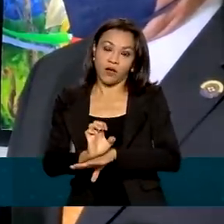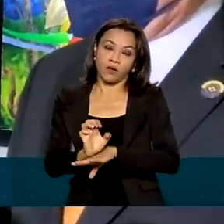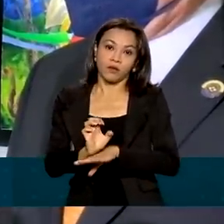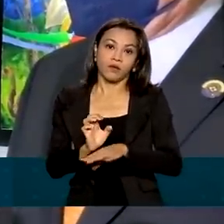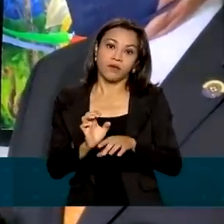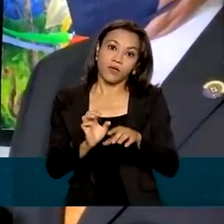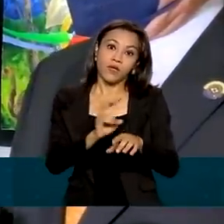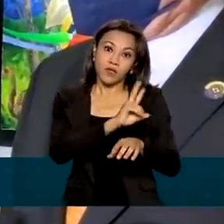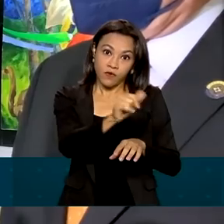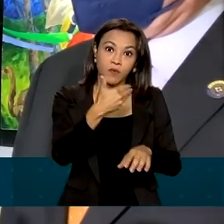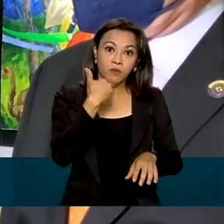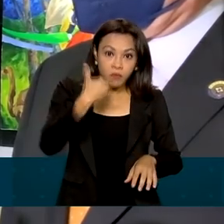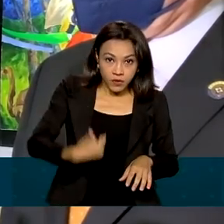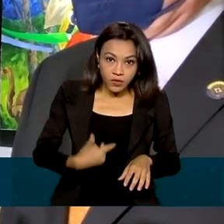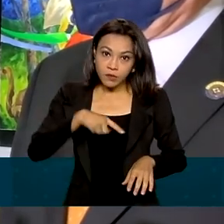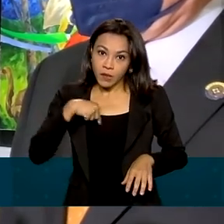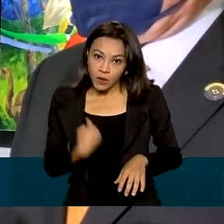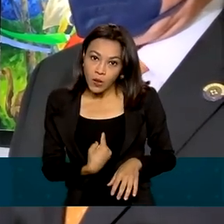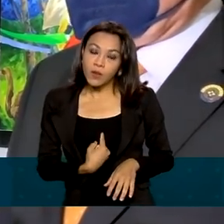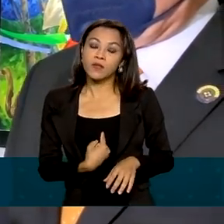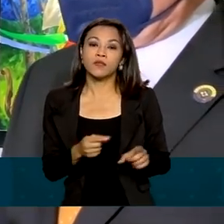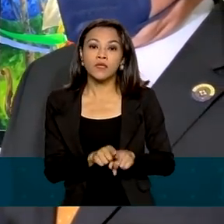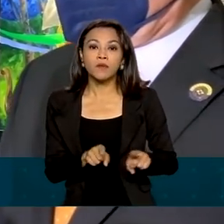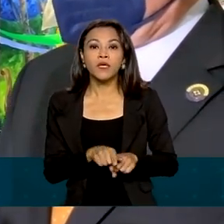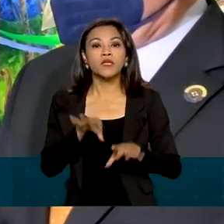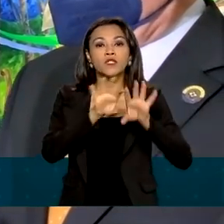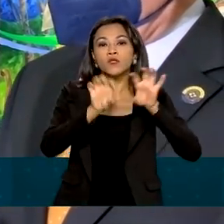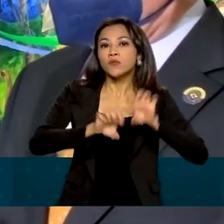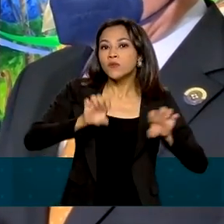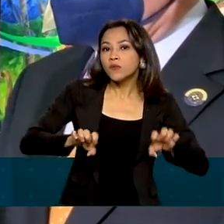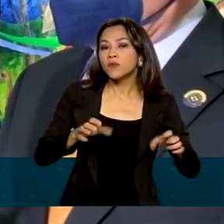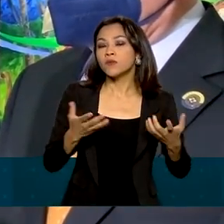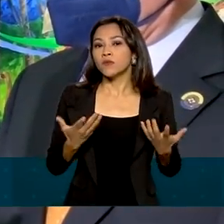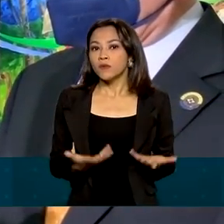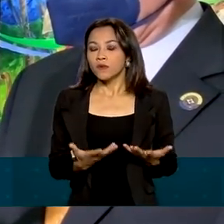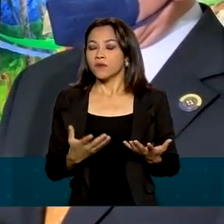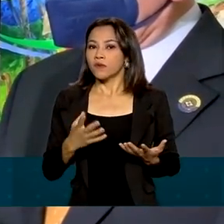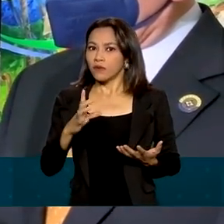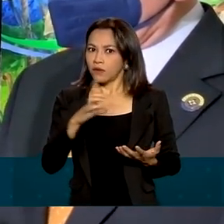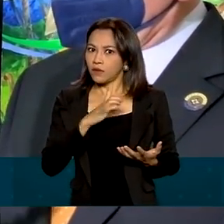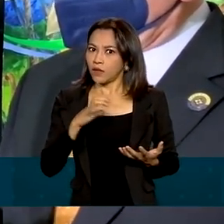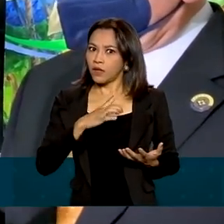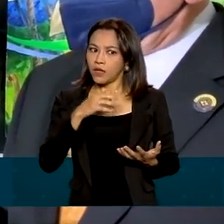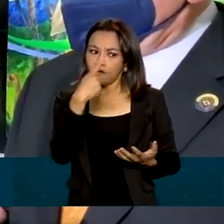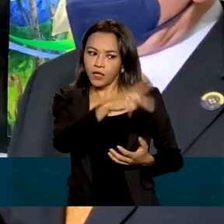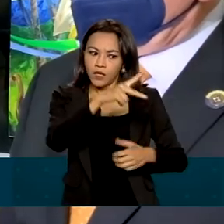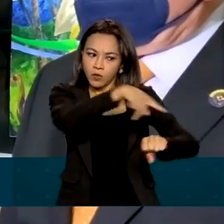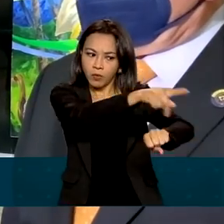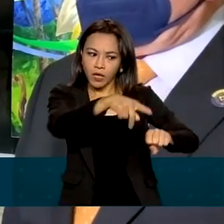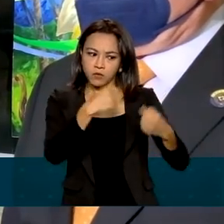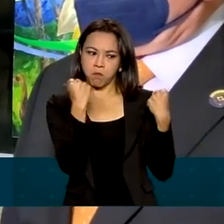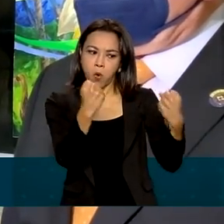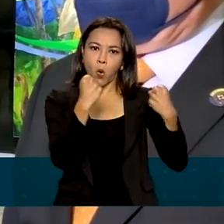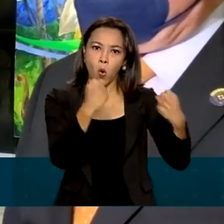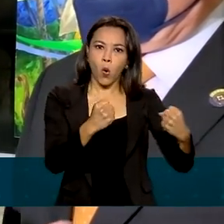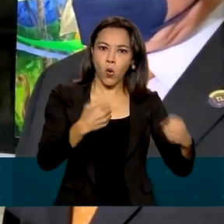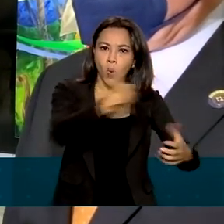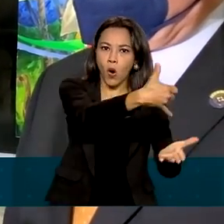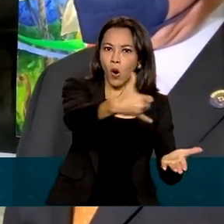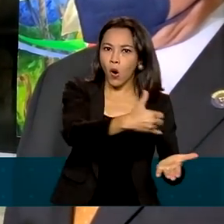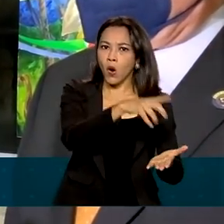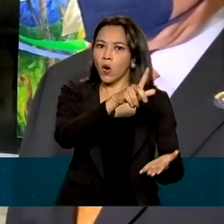Eles vão fazer pedidos pra nós também, a questão de infraestrutura. Eles têm um grande potencial de óleo e gás, repito.